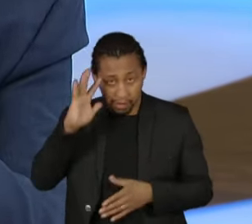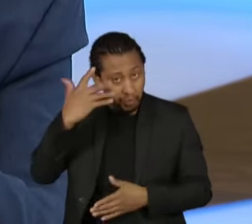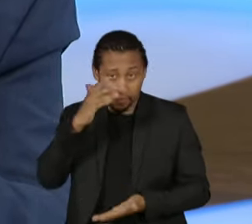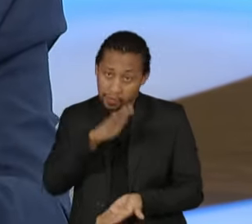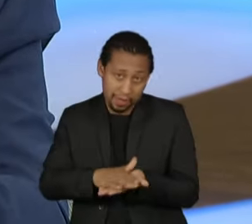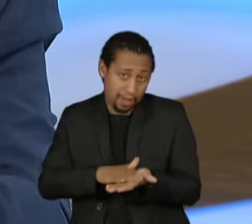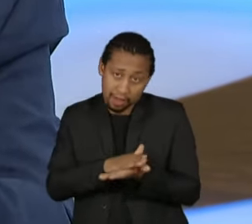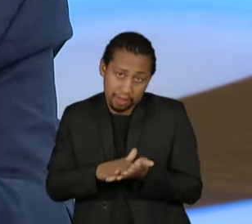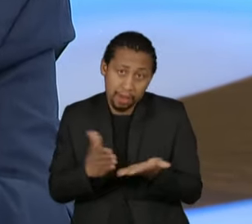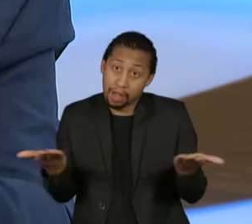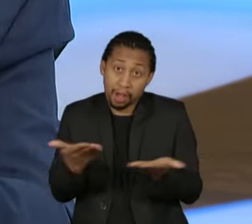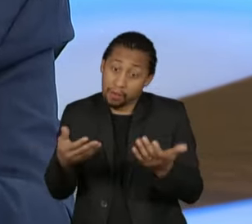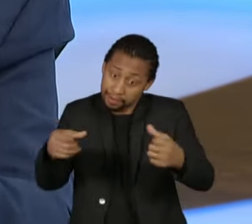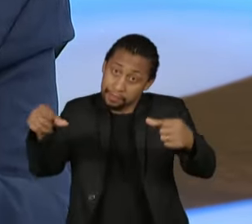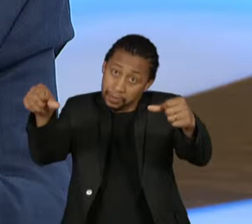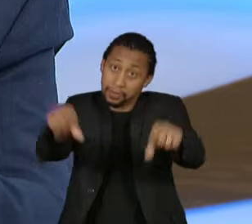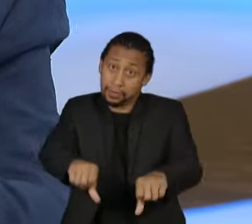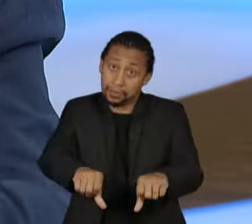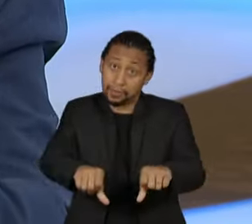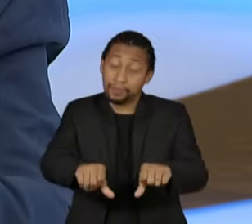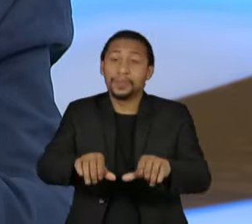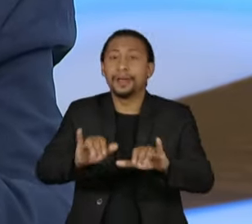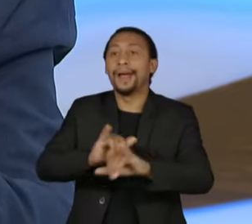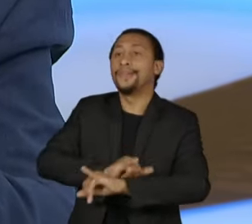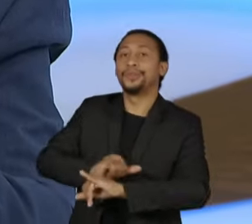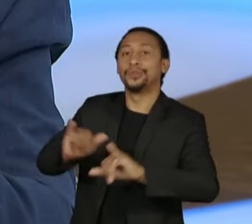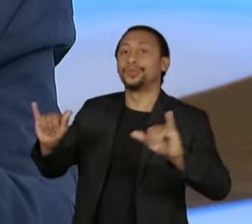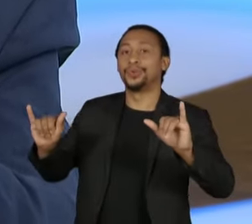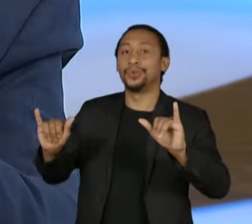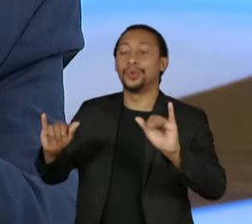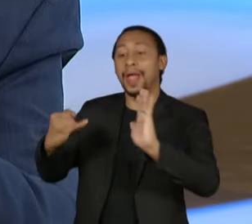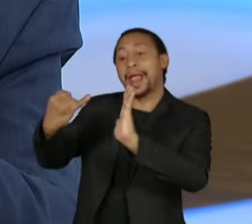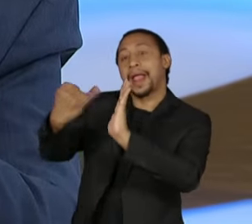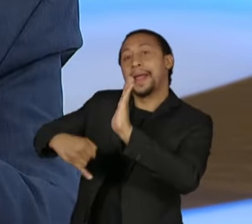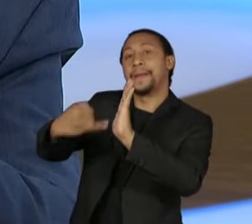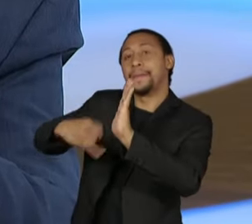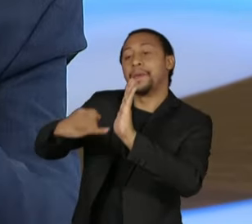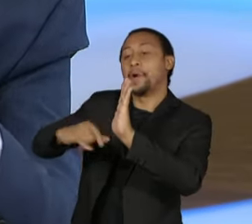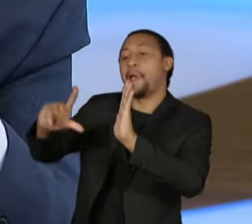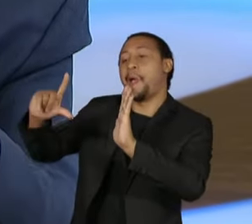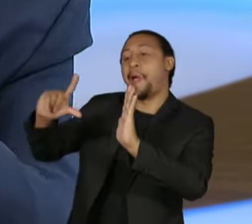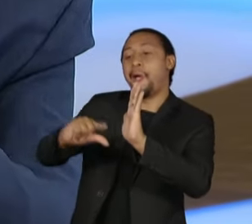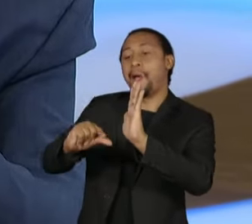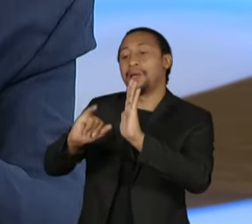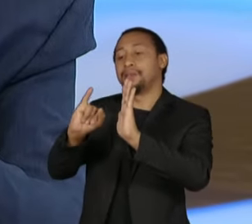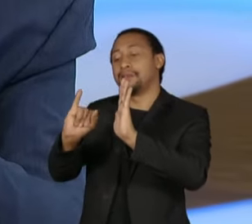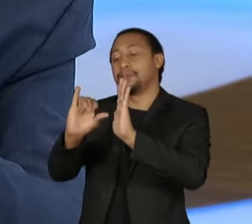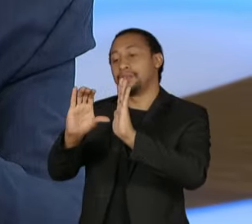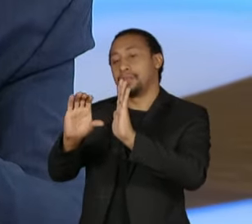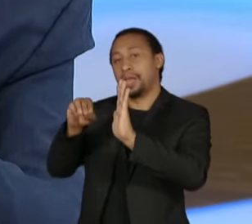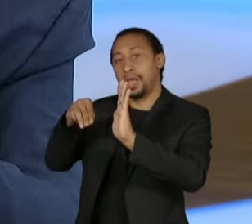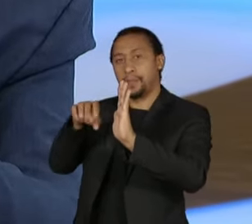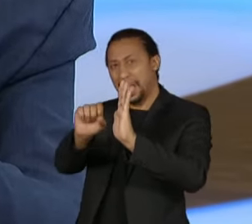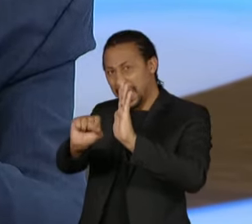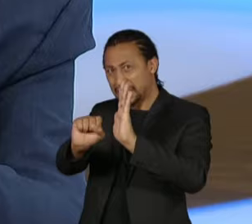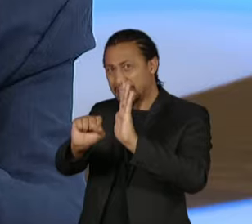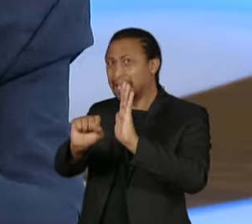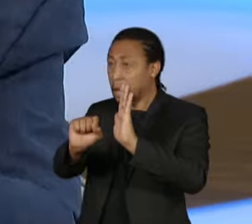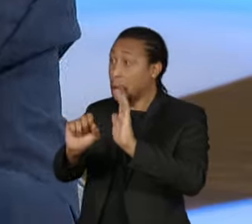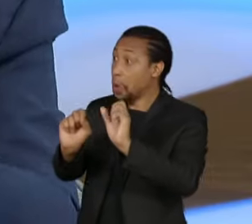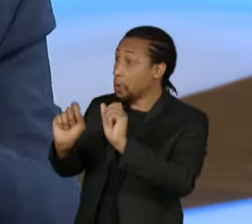fala tirar dinheiro do ICMS, opa, está tirando dinheiro dos impostos. Nós estamos falando de tirar dinheiro do Fundeb,